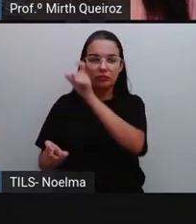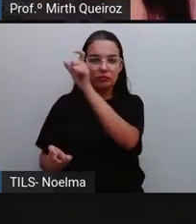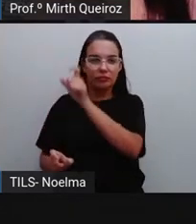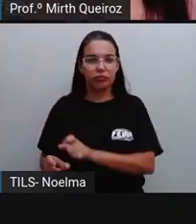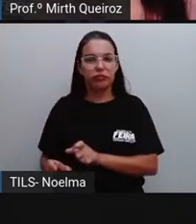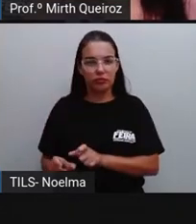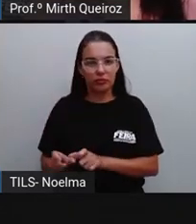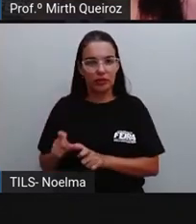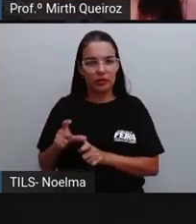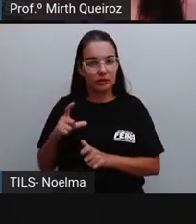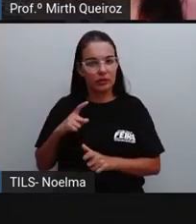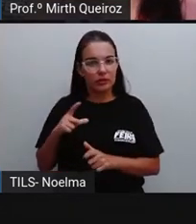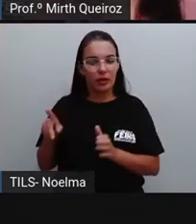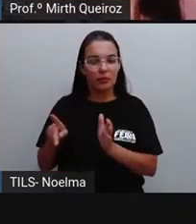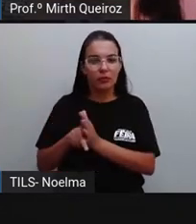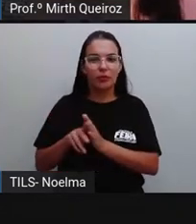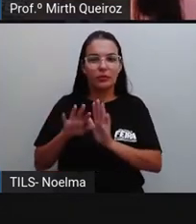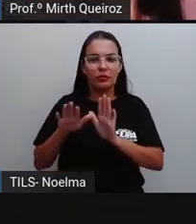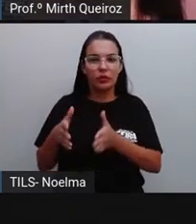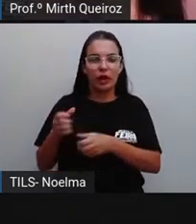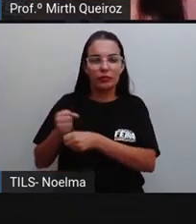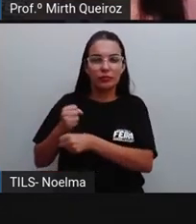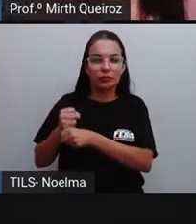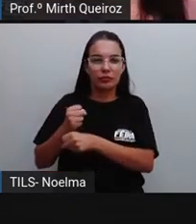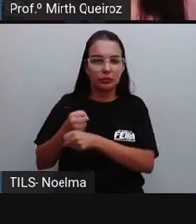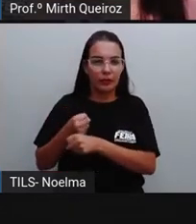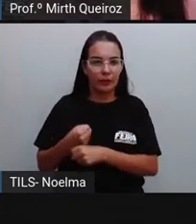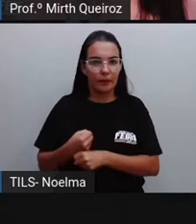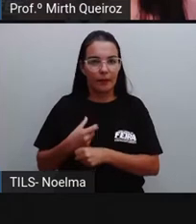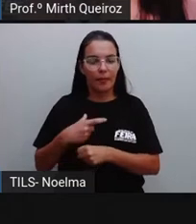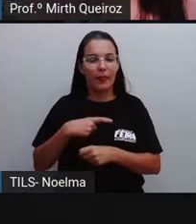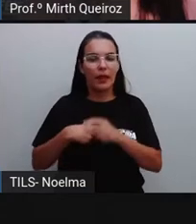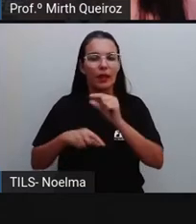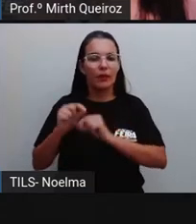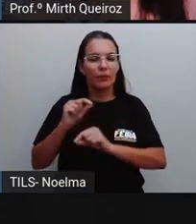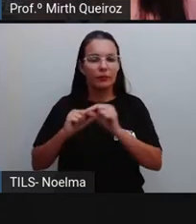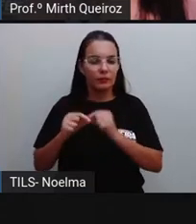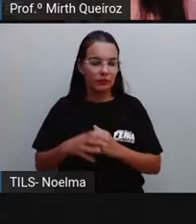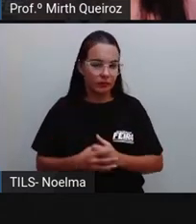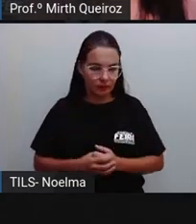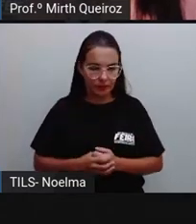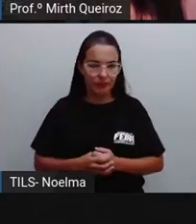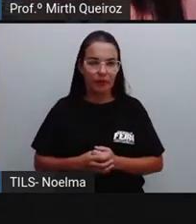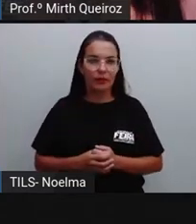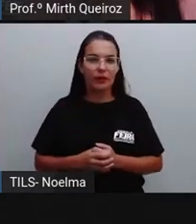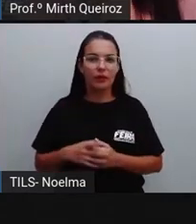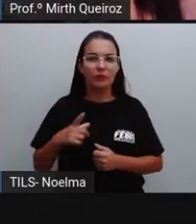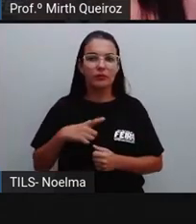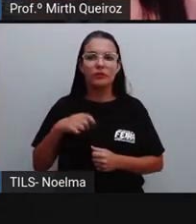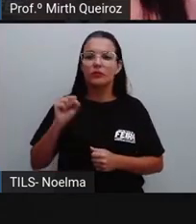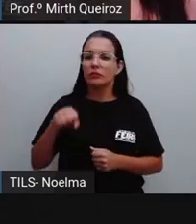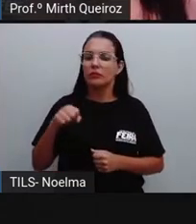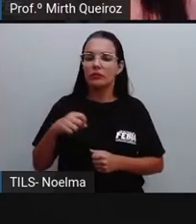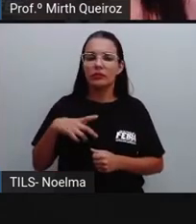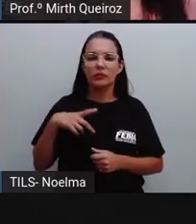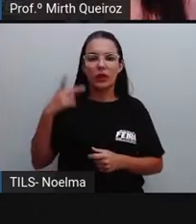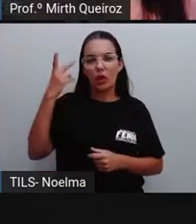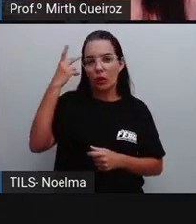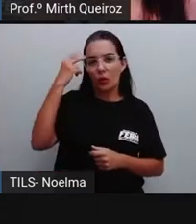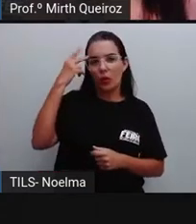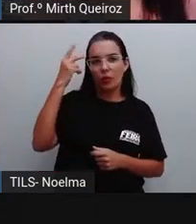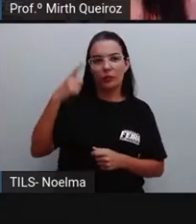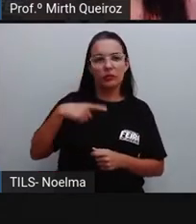que ela seja construída. A estrutura de uma epístola é comum em diversos tipos de